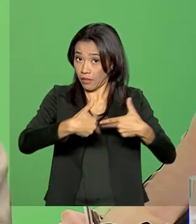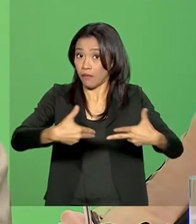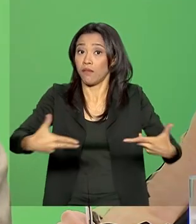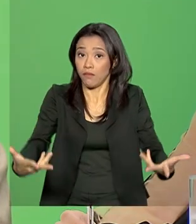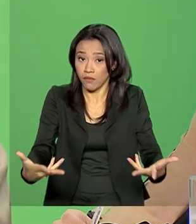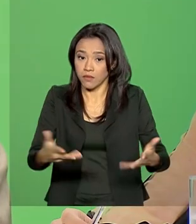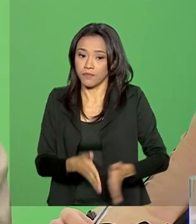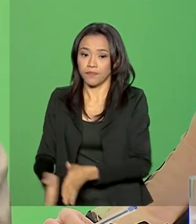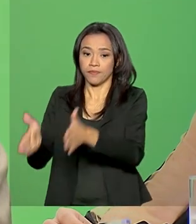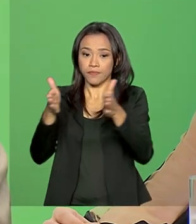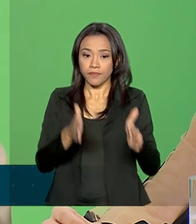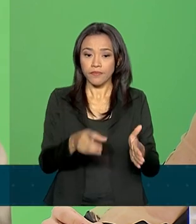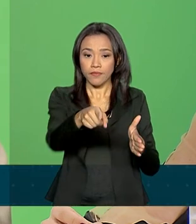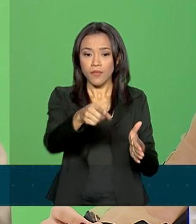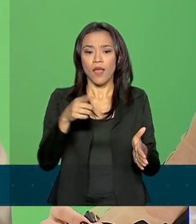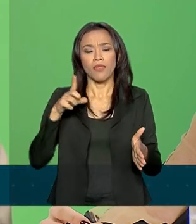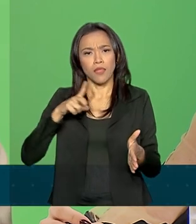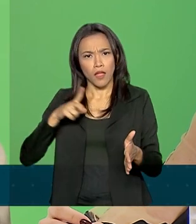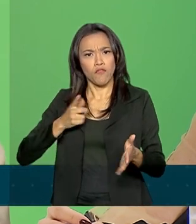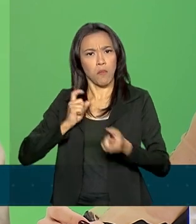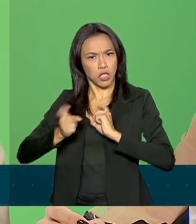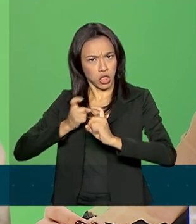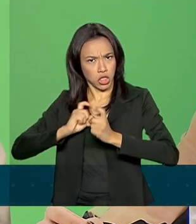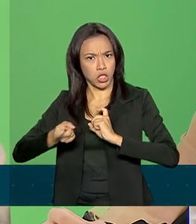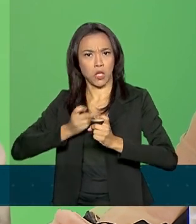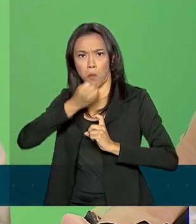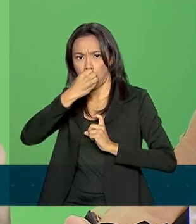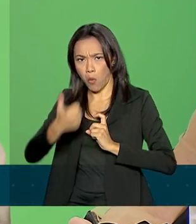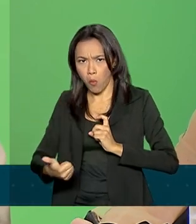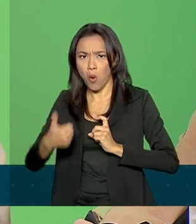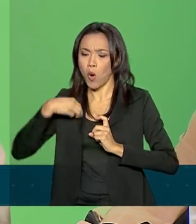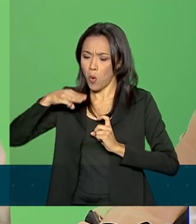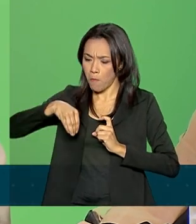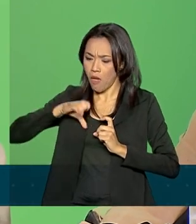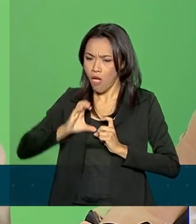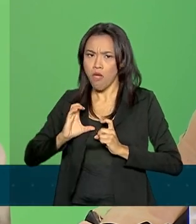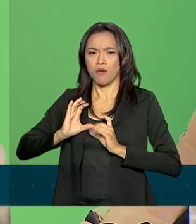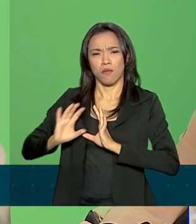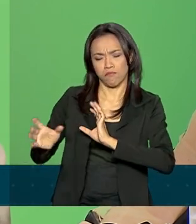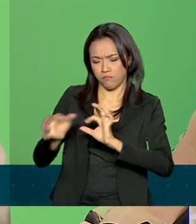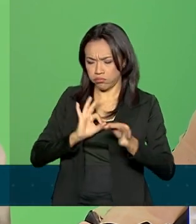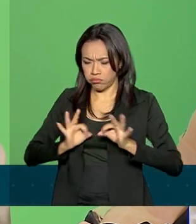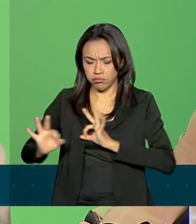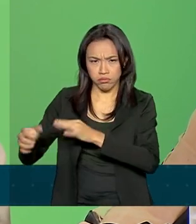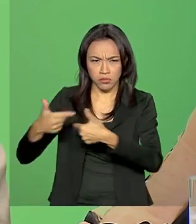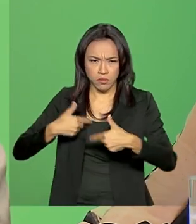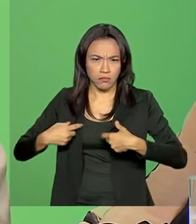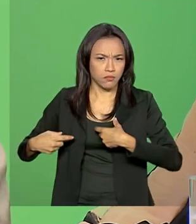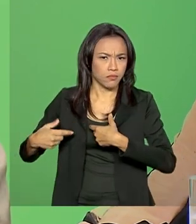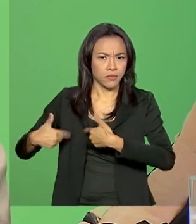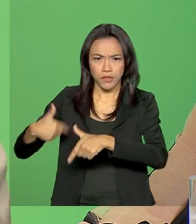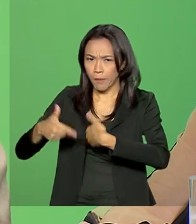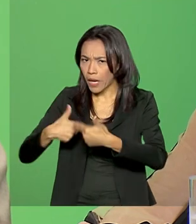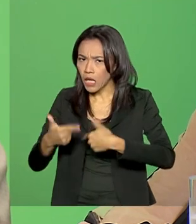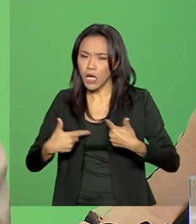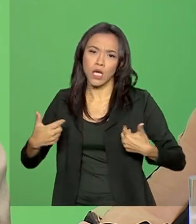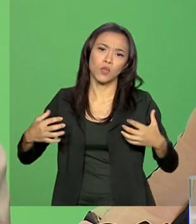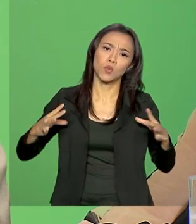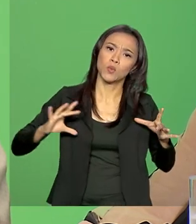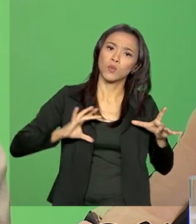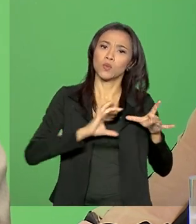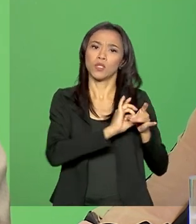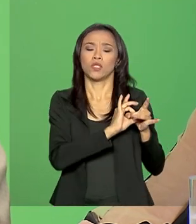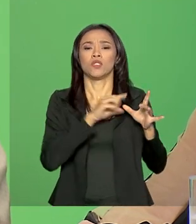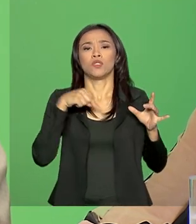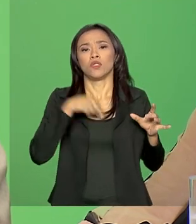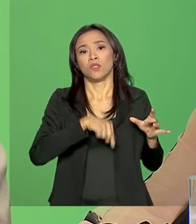Houve uma gestão na boca do caixa muito eficiente. O MEC trabalhando em muita harmonia, muito próximo, tanto da Casa Civil como do